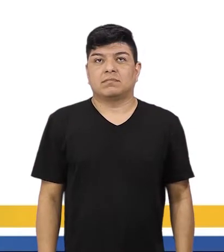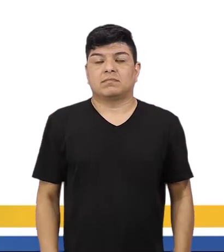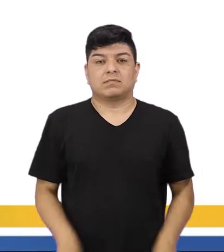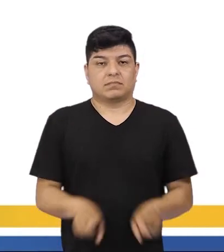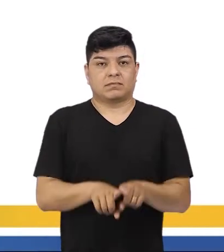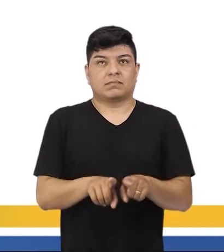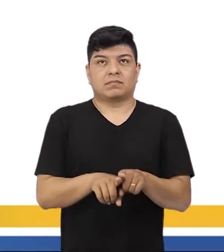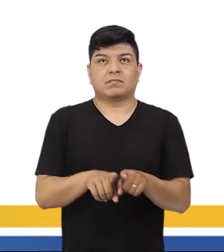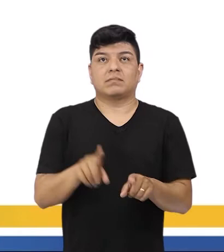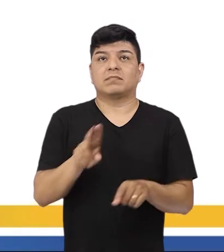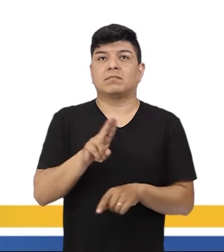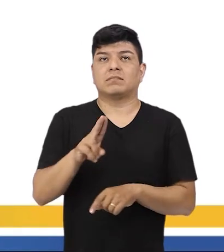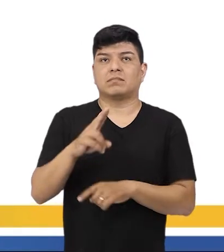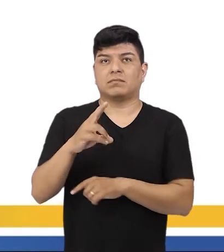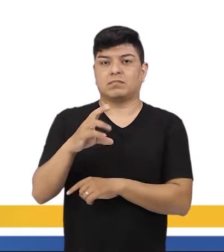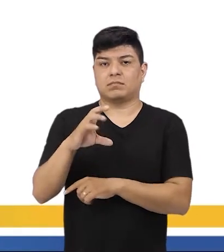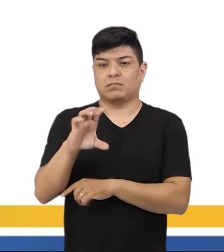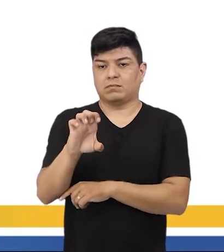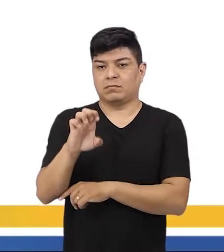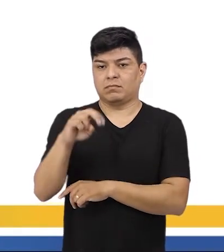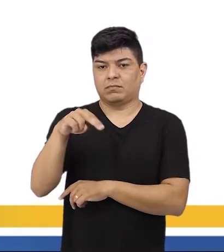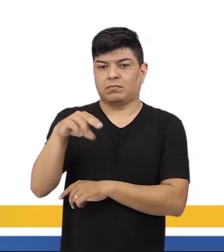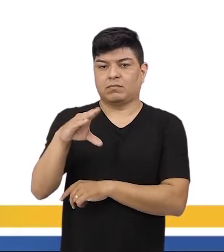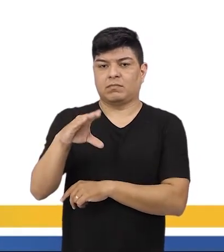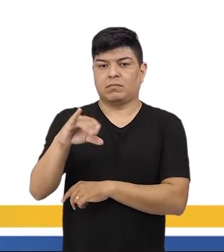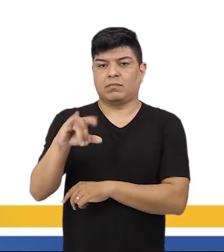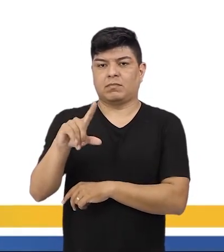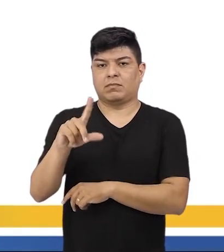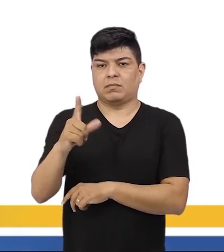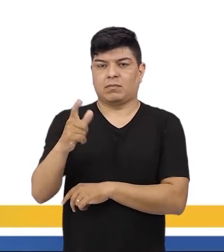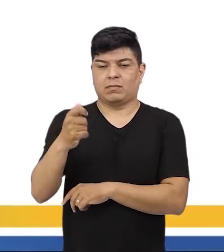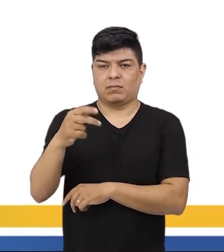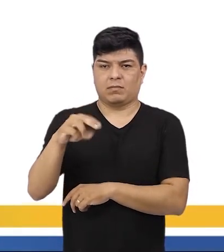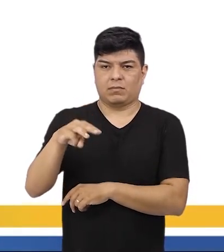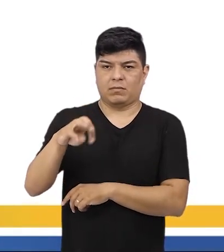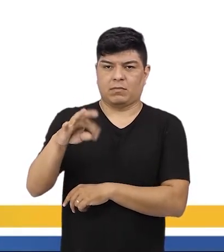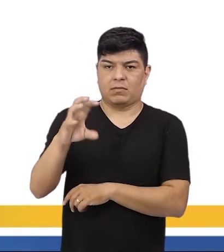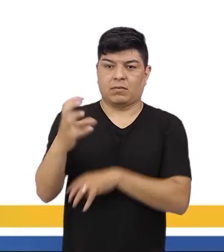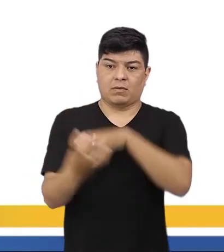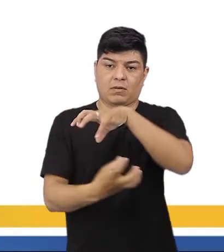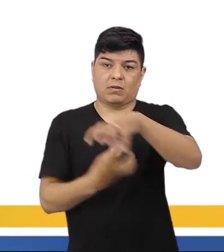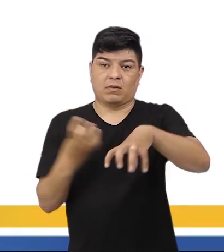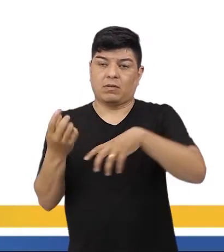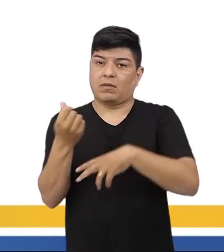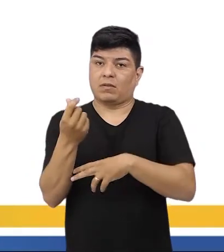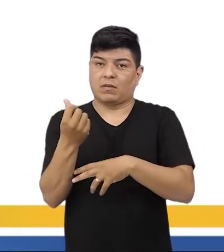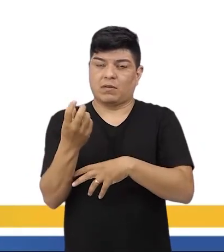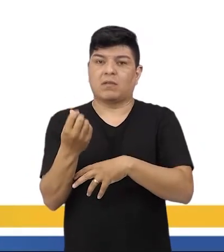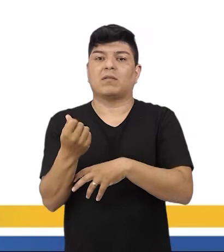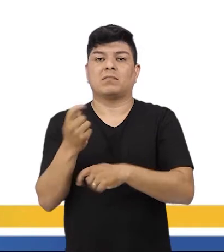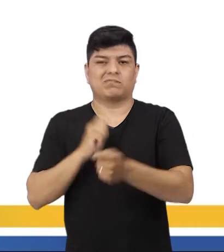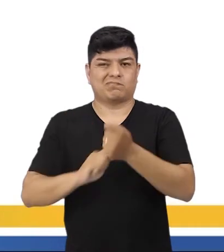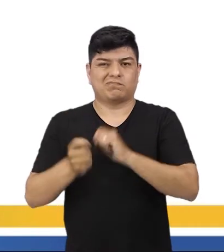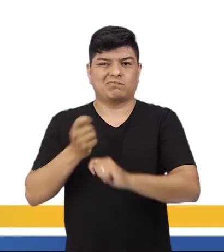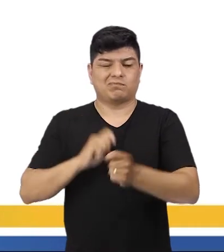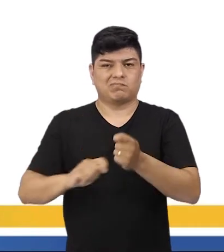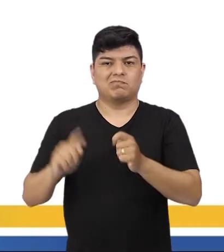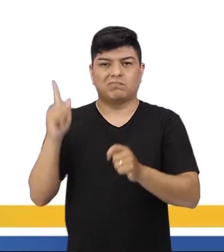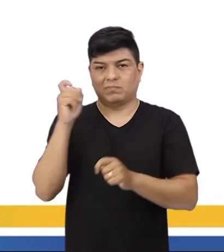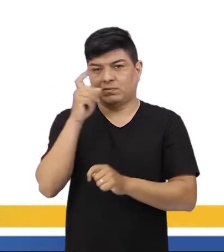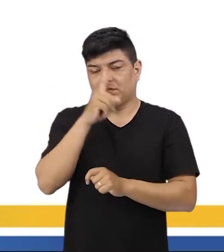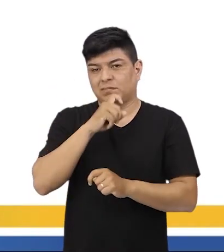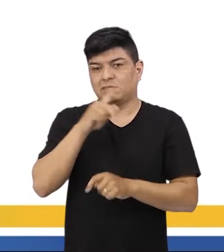nesse período, a gente tem o chamado enxilhamento, né? Que é uma reforma financeira que vai causar muitas questões econômicas complicadas aí pra população